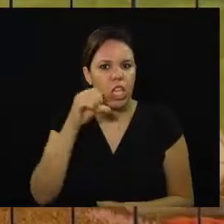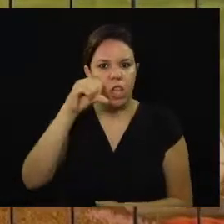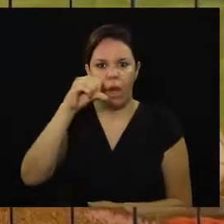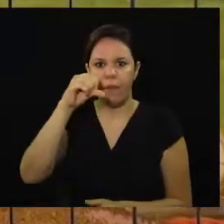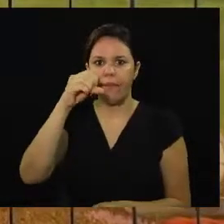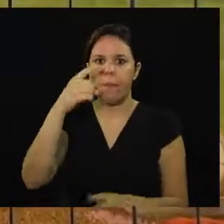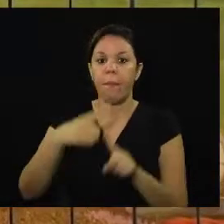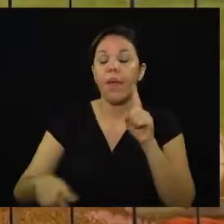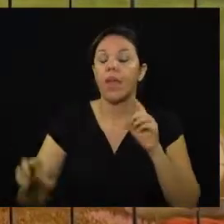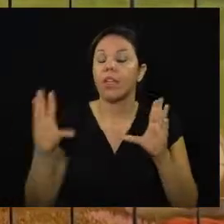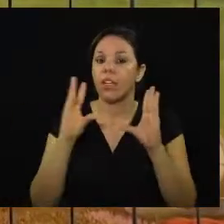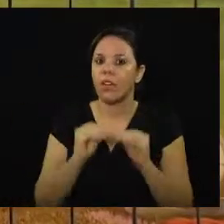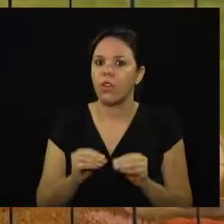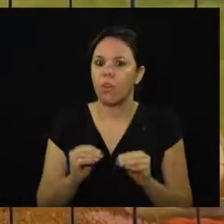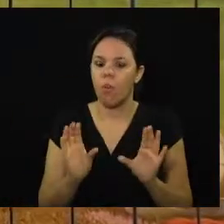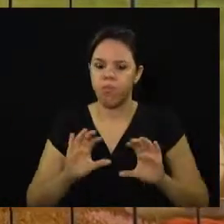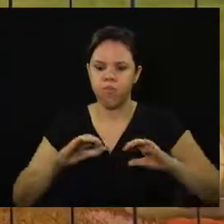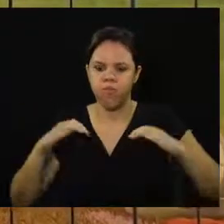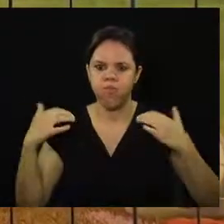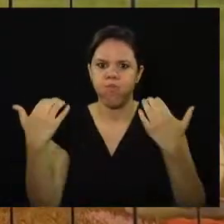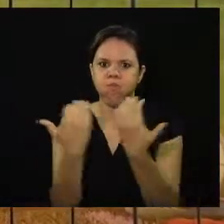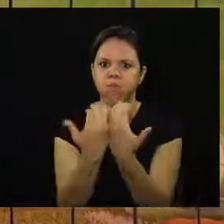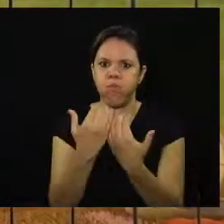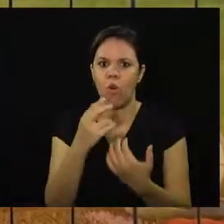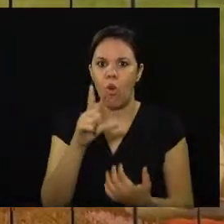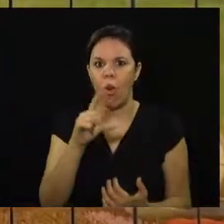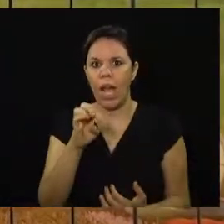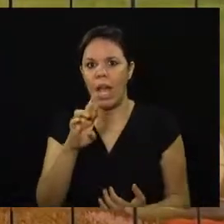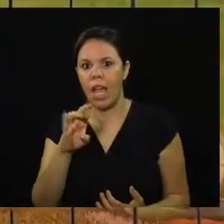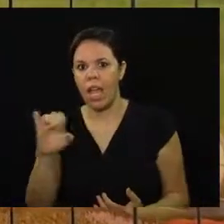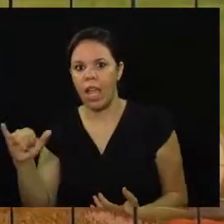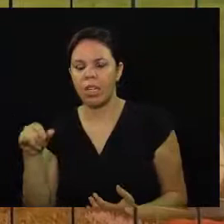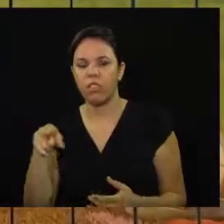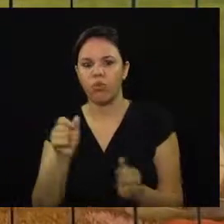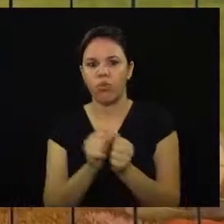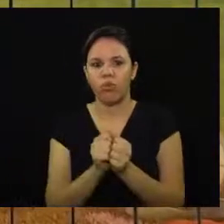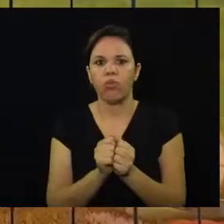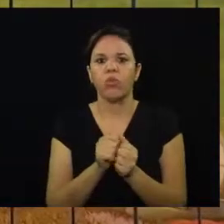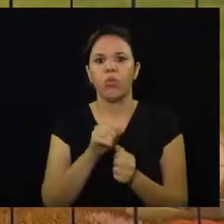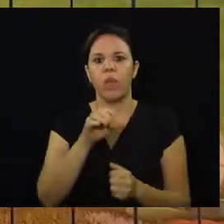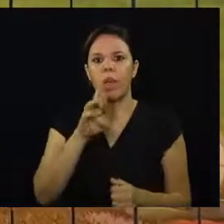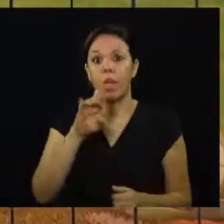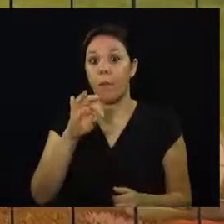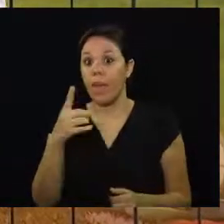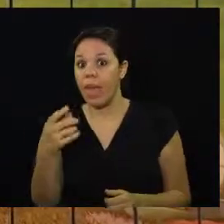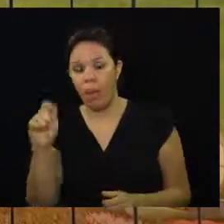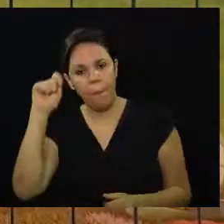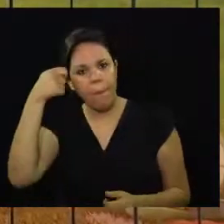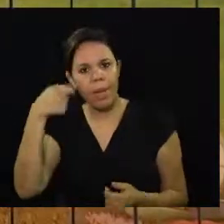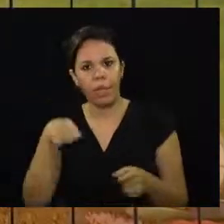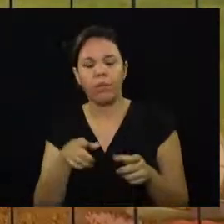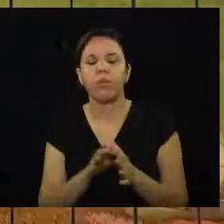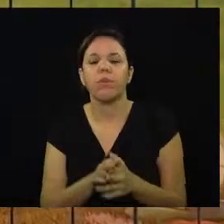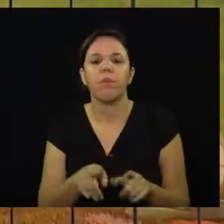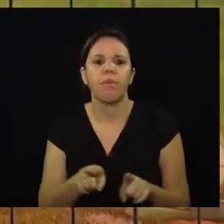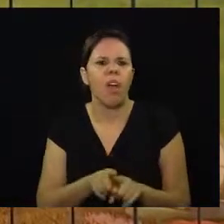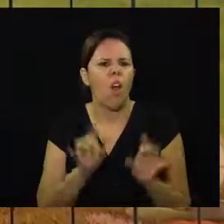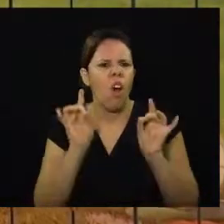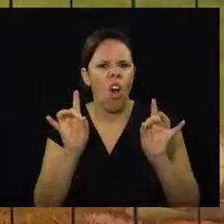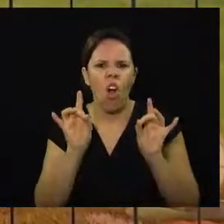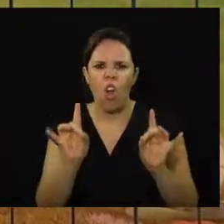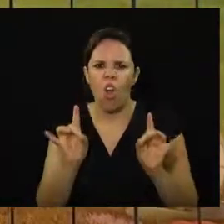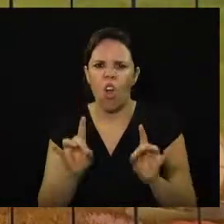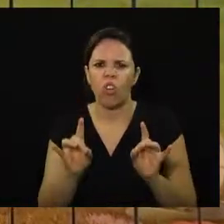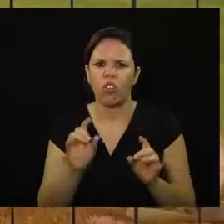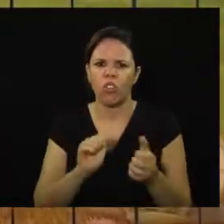no estádio Moisés Lucarelli diante do Botafogo de Ribeirão Preto que é o líder da série B grande jogo durante a